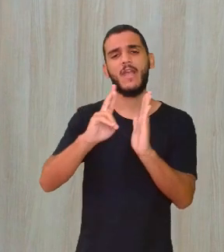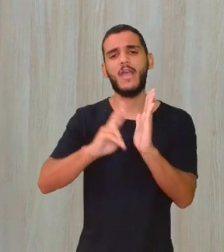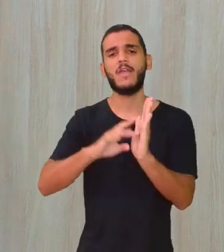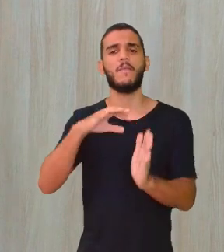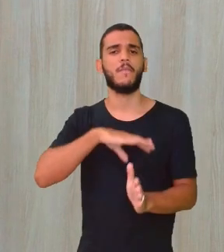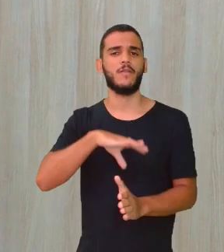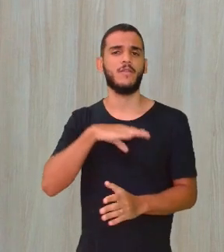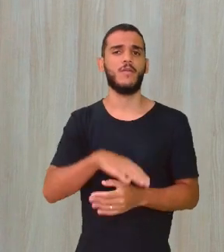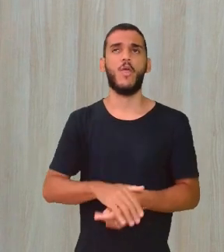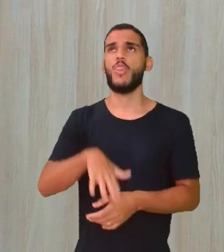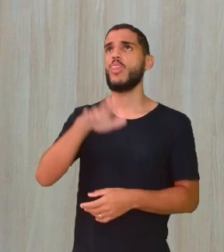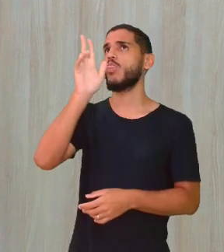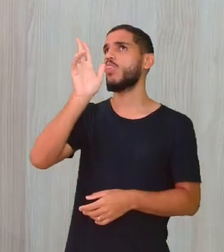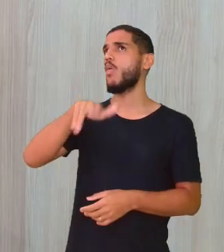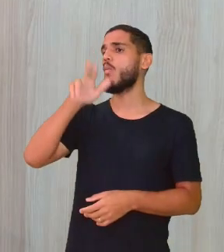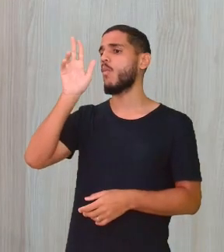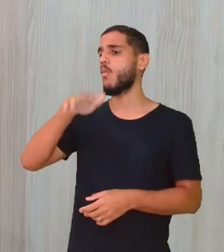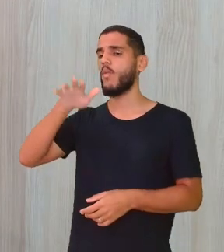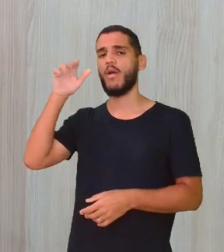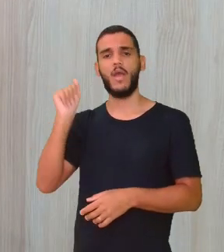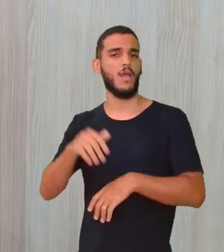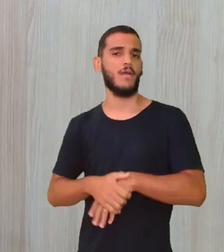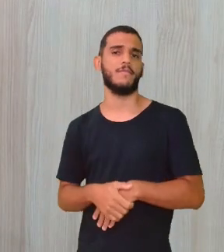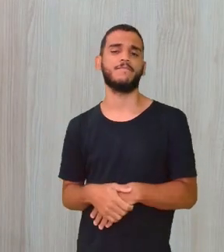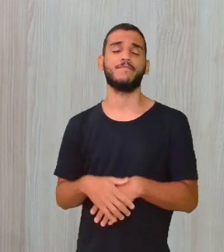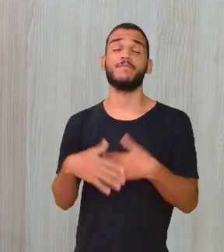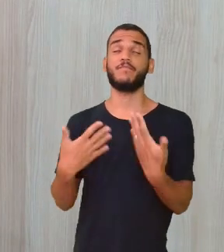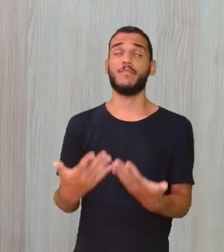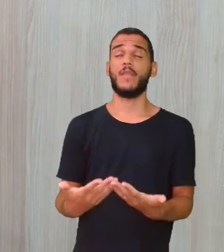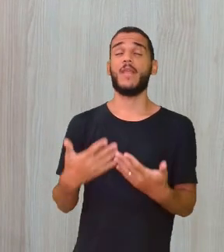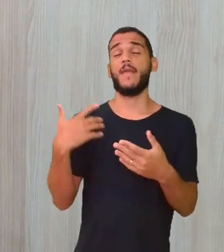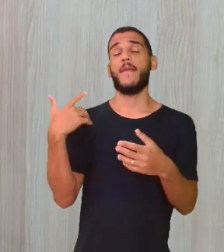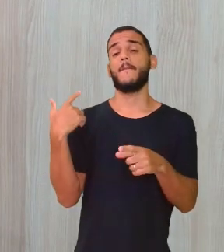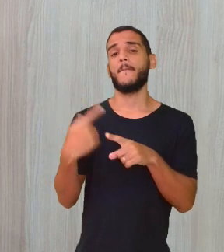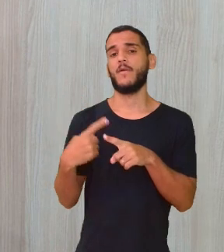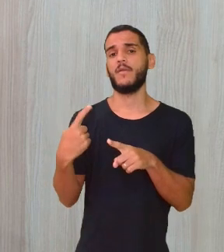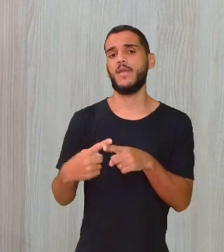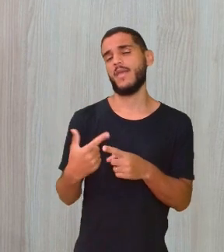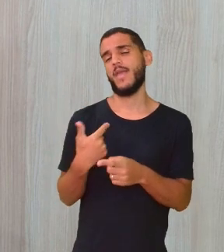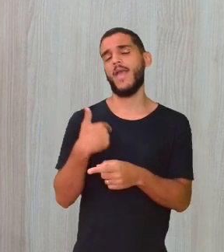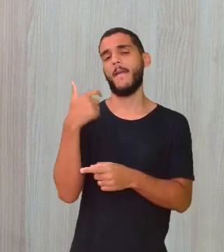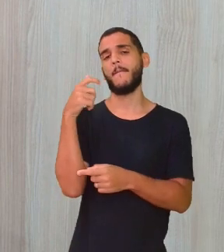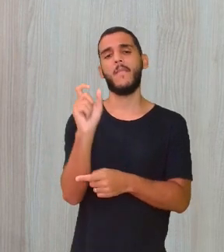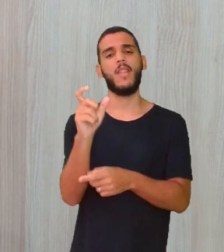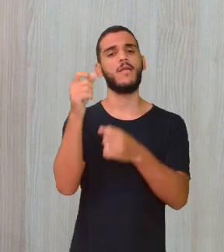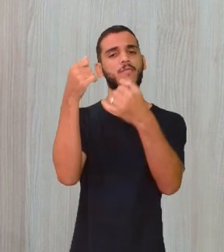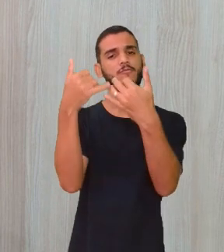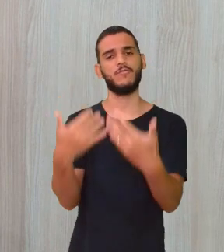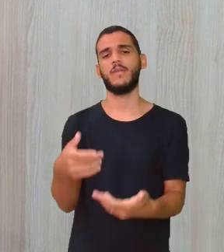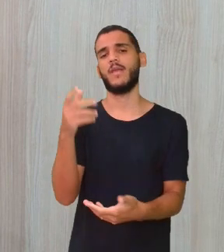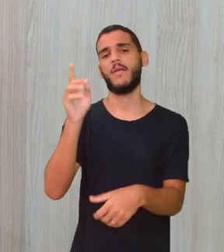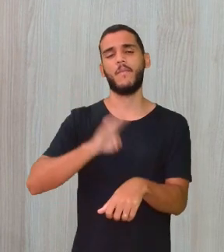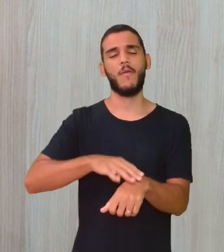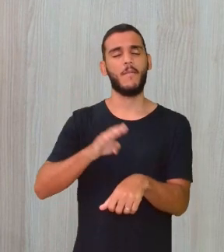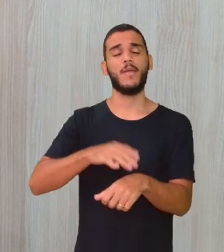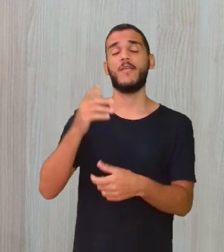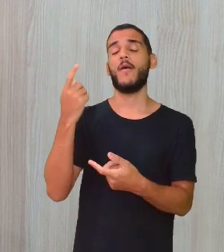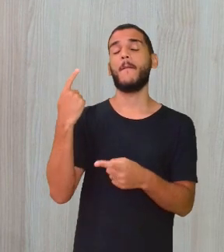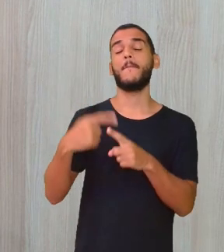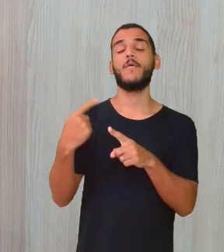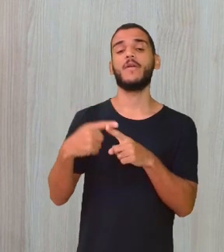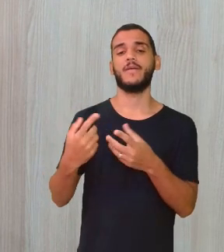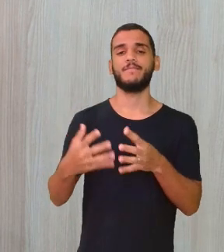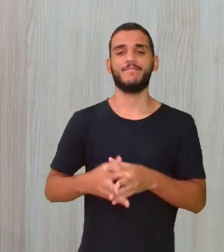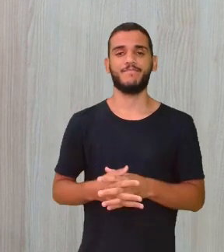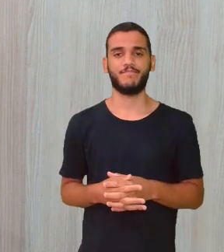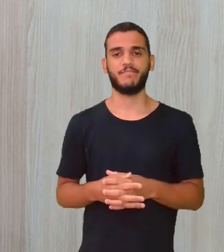o que é que você pode me dizer disso? Jamais. Esse é o termo que eu posso falar nesse momento, professora Camille. Sabe por quê?